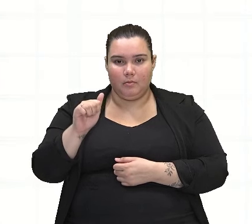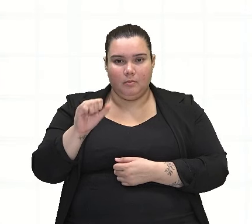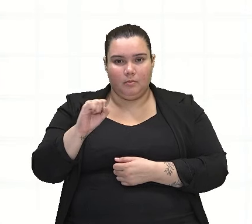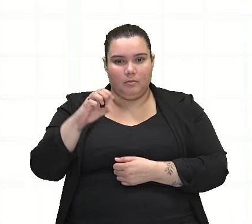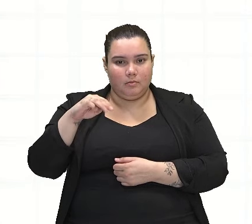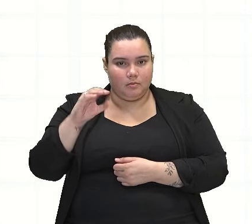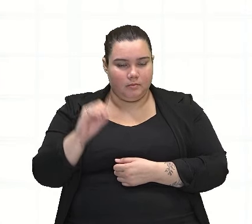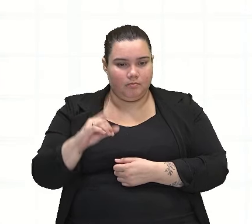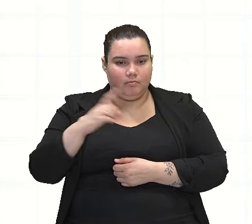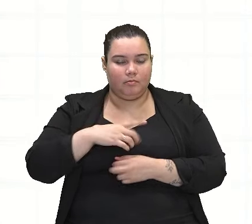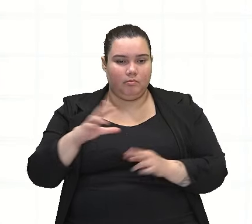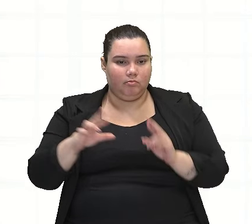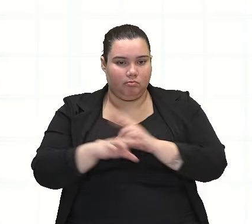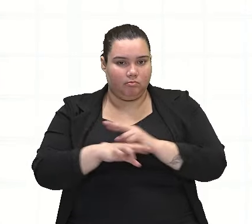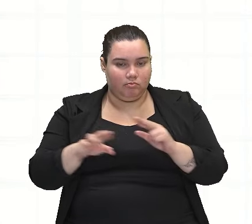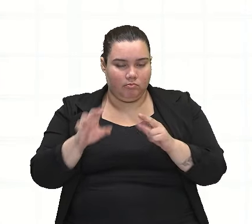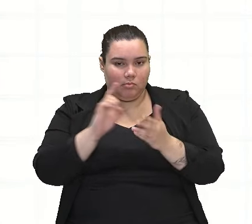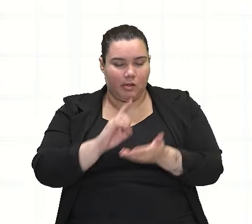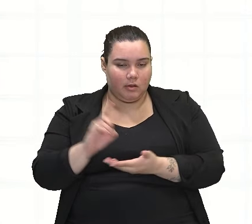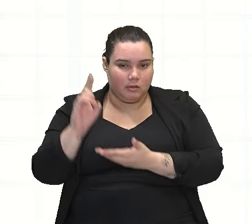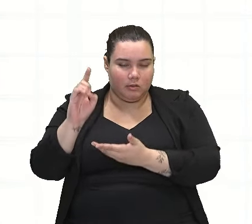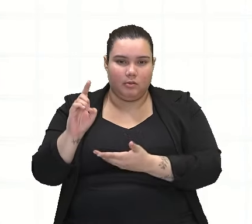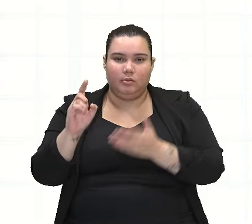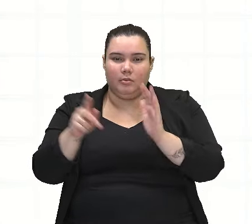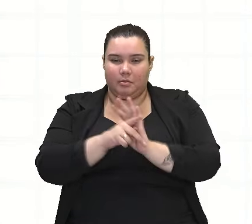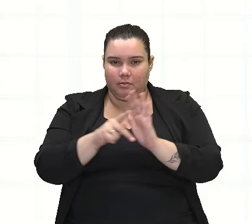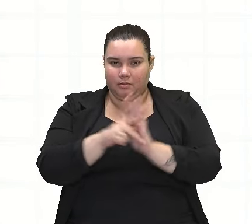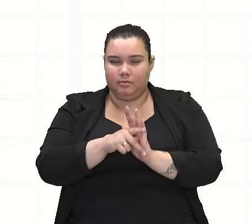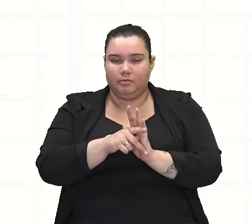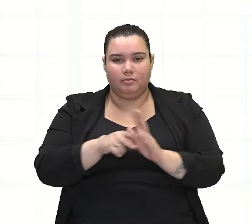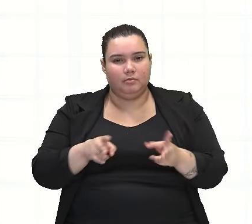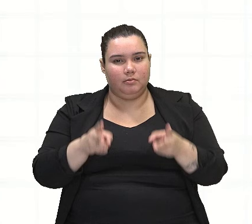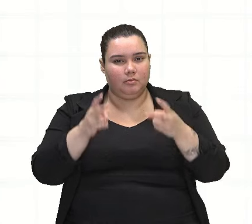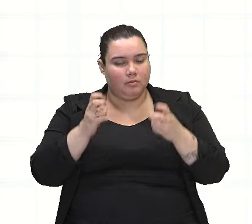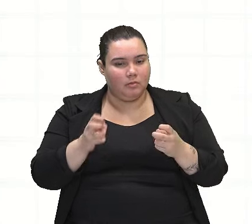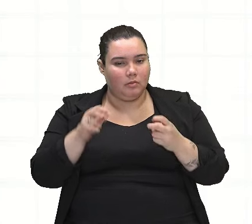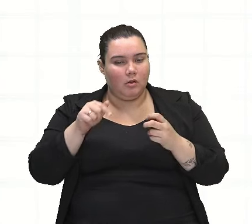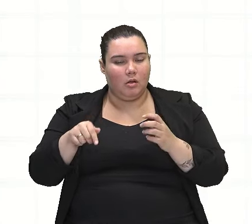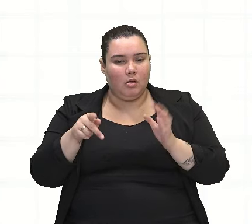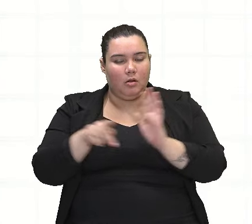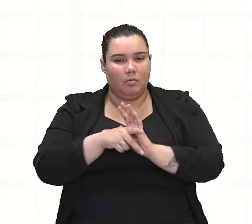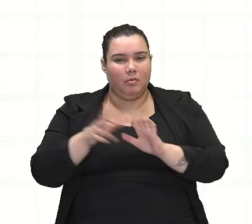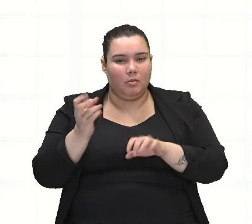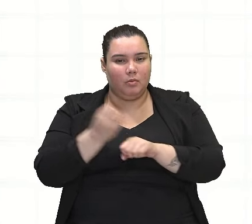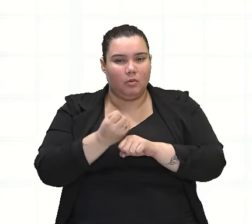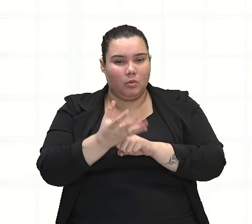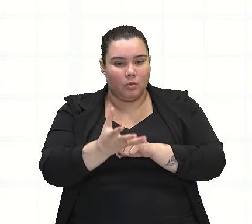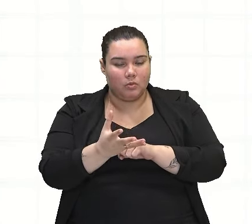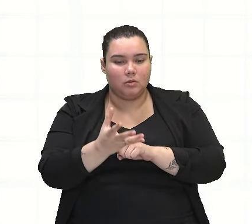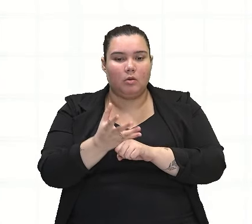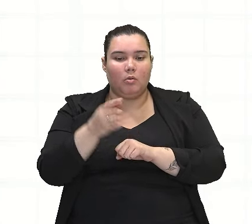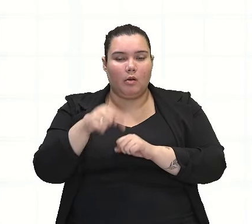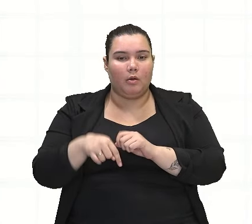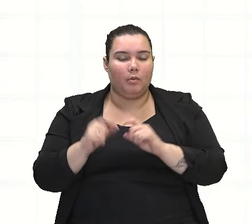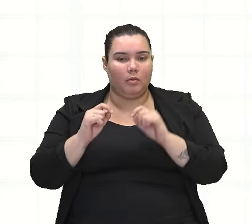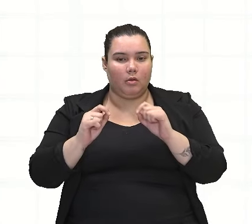está relacionada a Deus, pertencente a Deus. E percebam que a locução aqui de Deus também traz a mesma ideia aí da